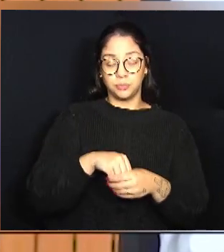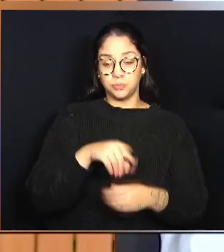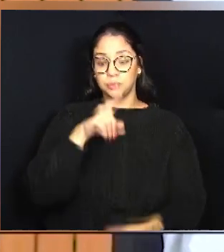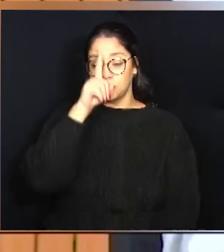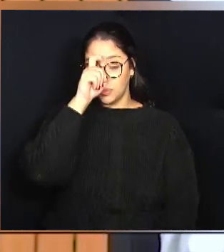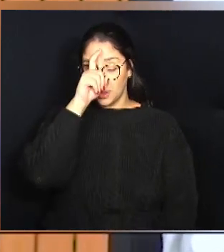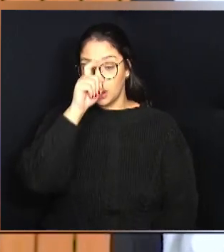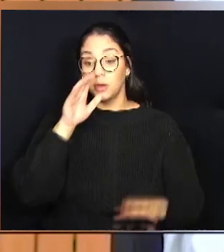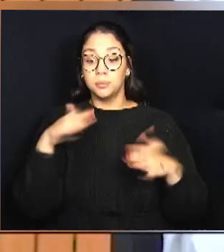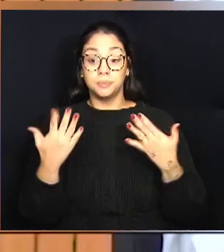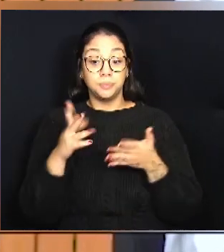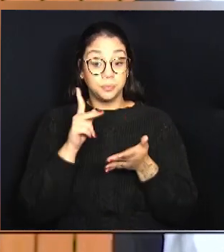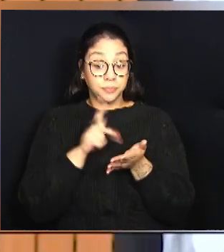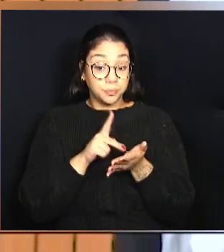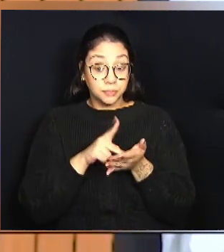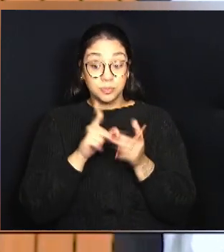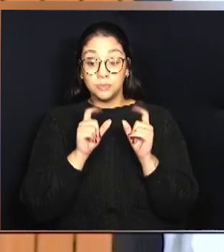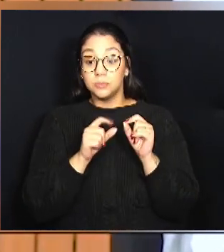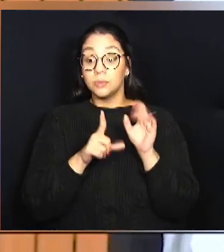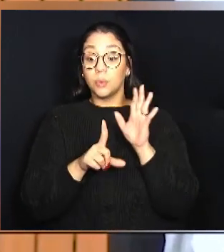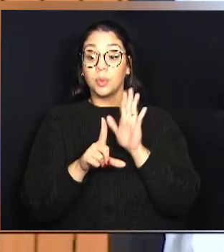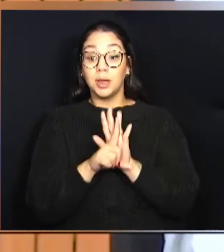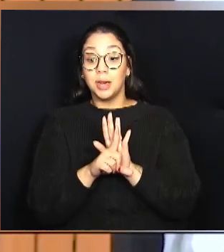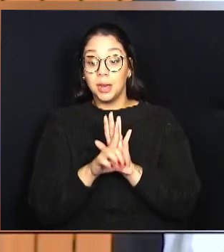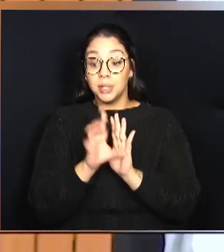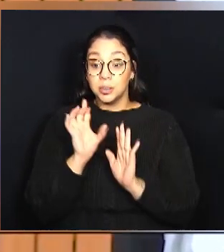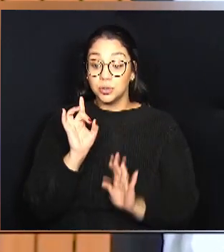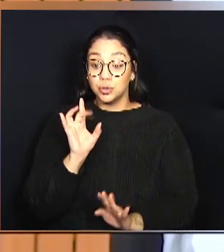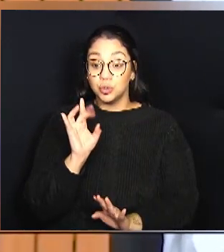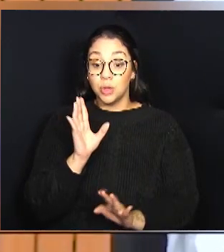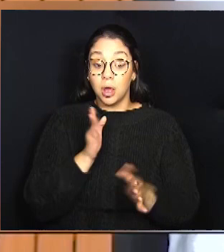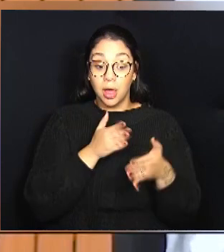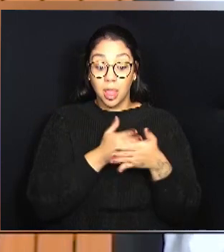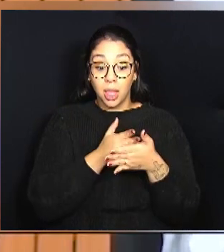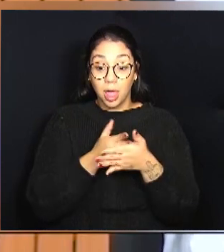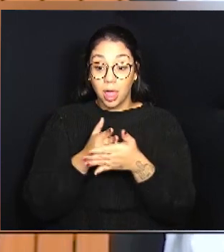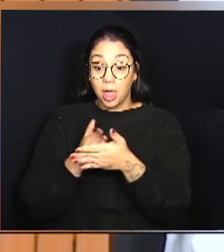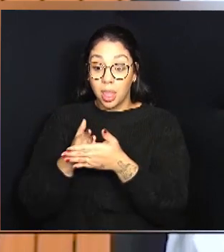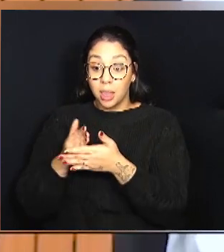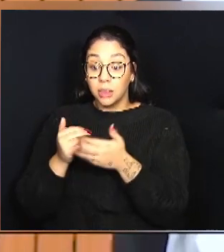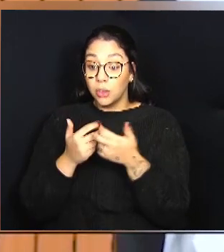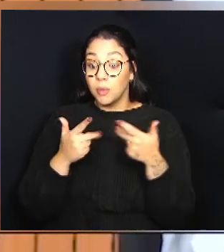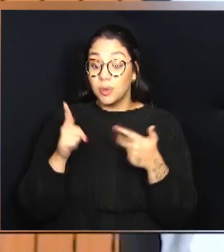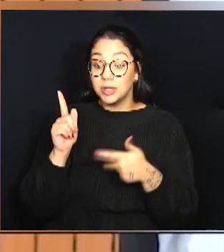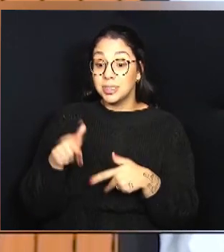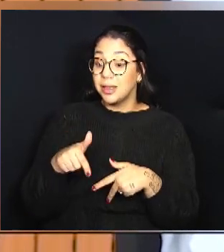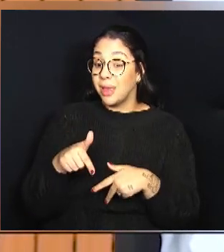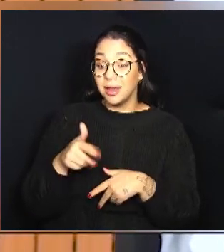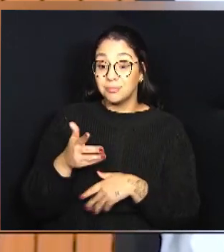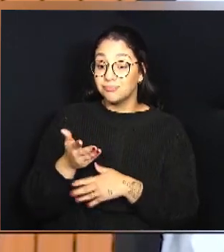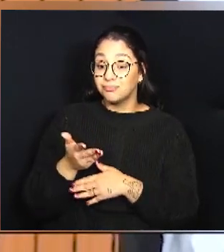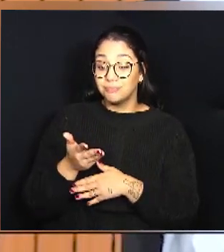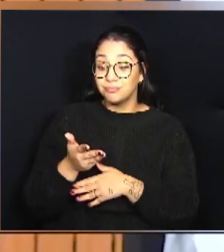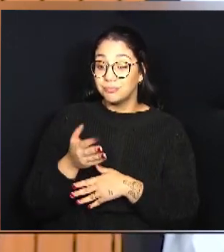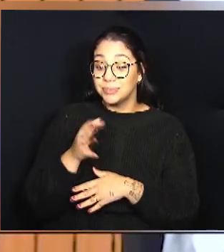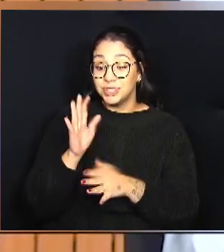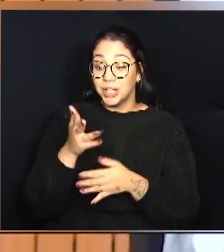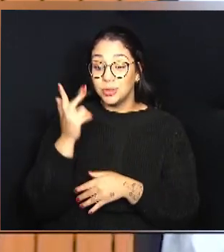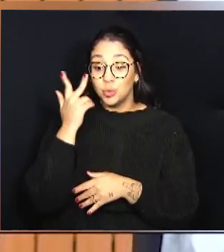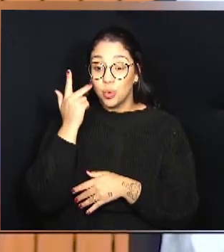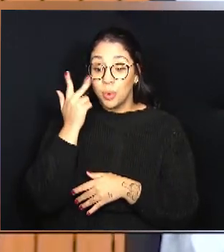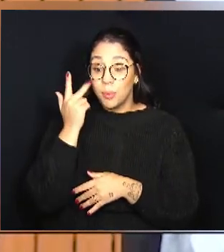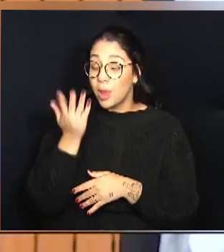nos hospitais. Quer dizer, na verdade, é uma lei que só está delimitando algo que é uma coisa tão